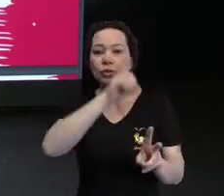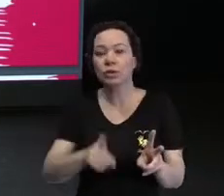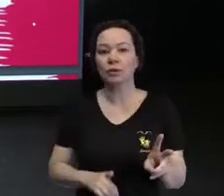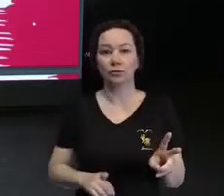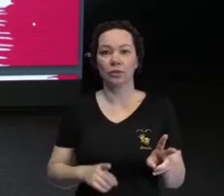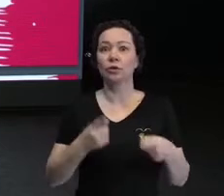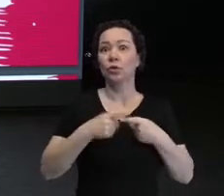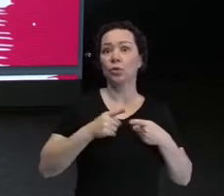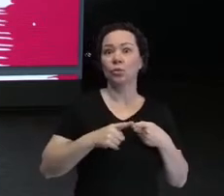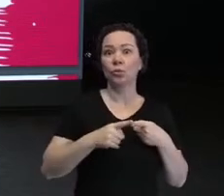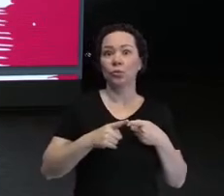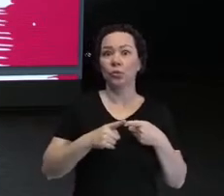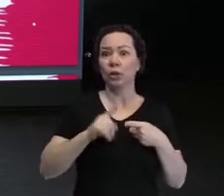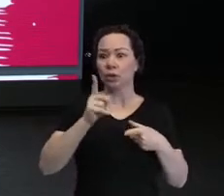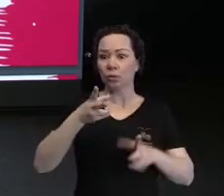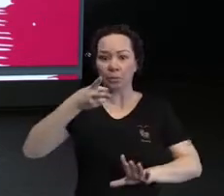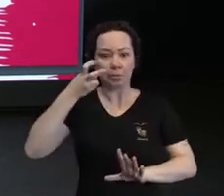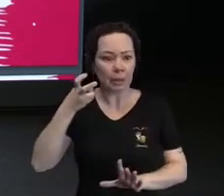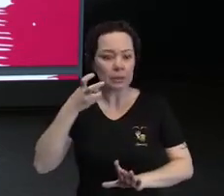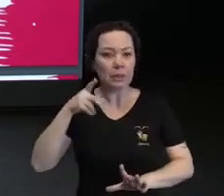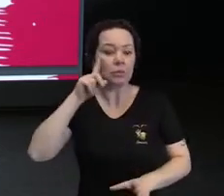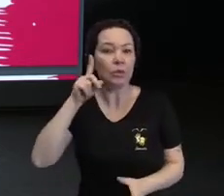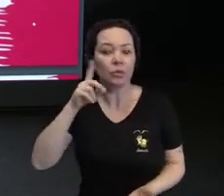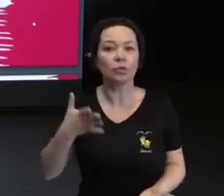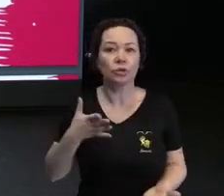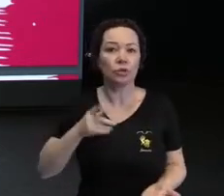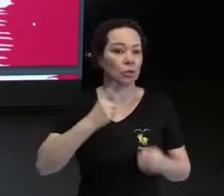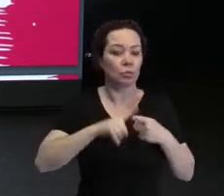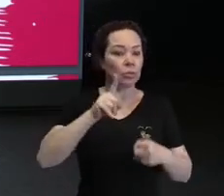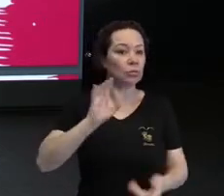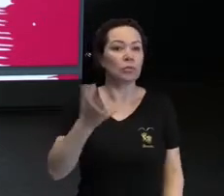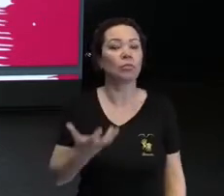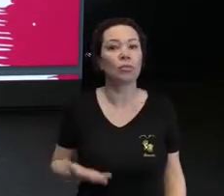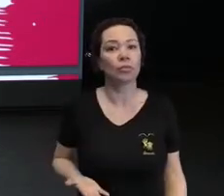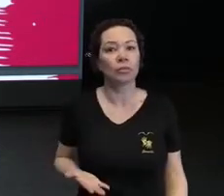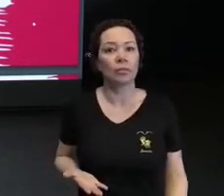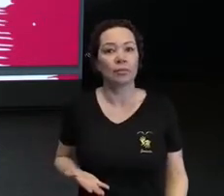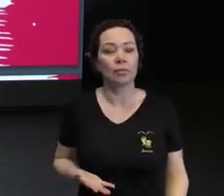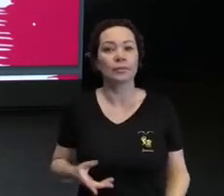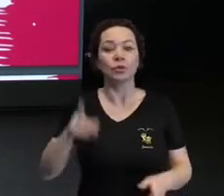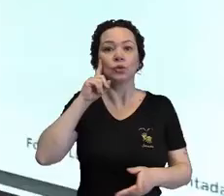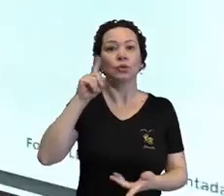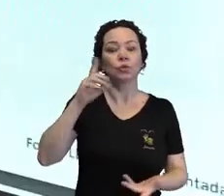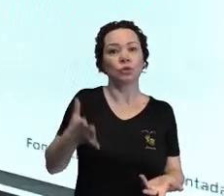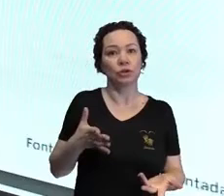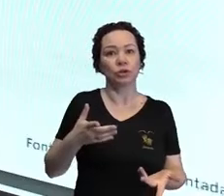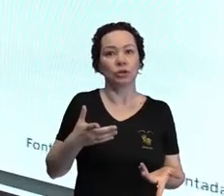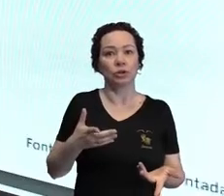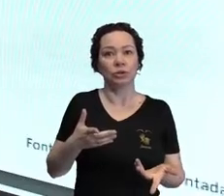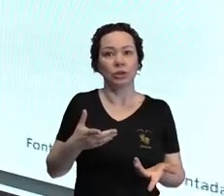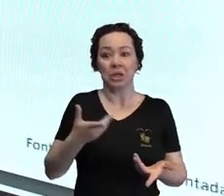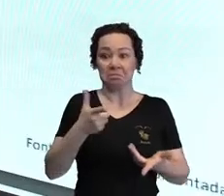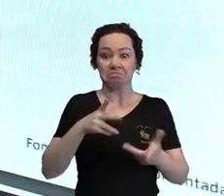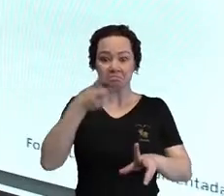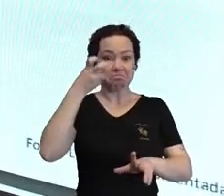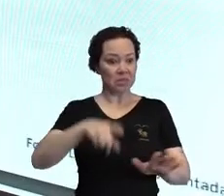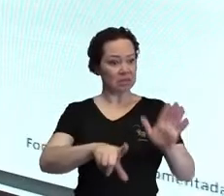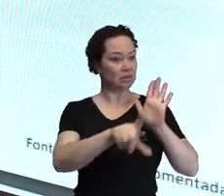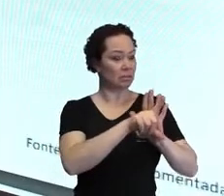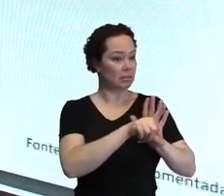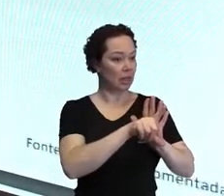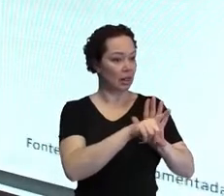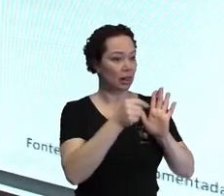por que a gente não sente na nossa pele no dia a dia? Como que a gente faz no nosso dia a dia sentir essa lei presente em